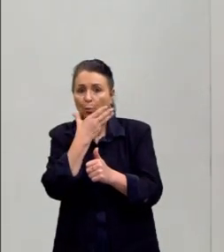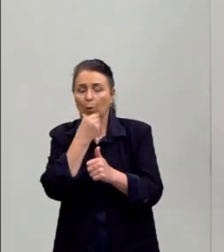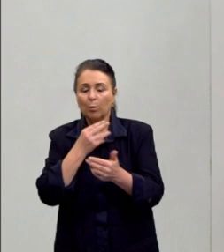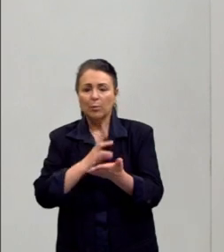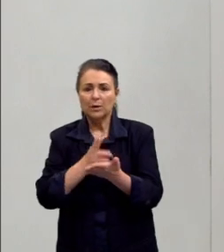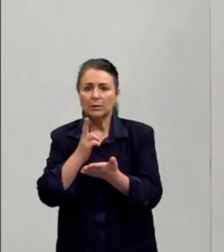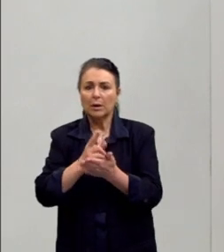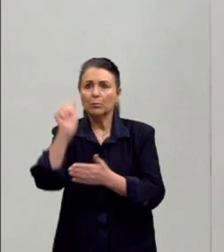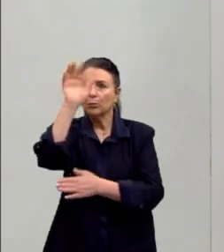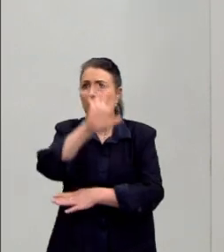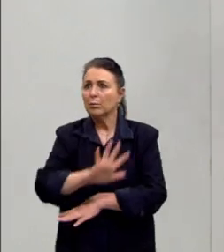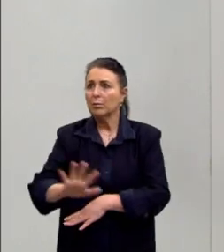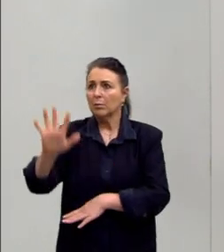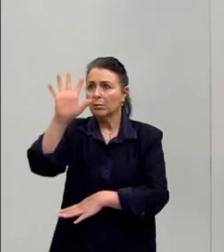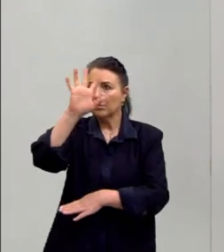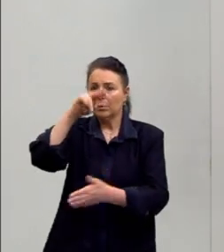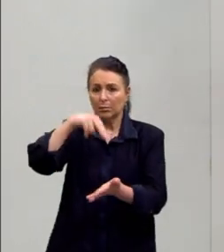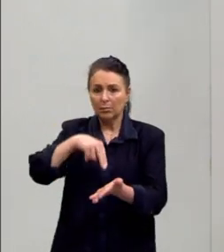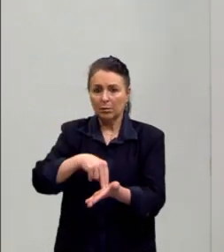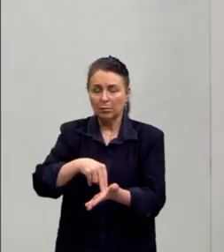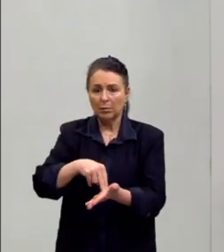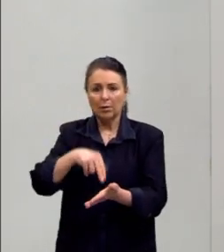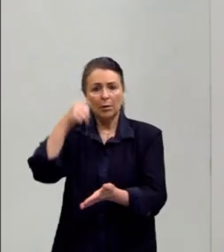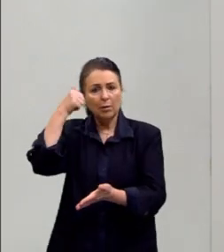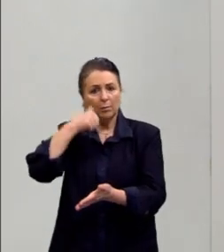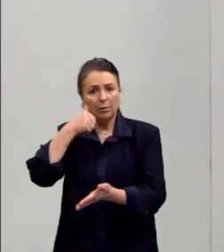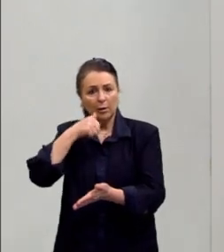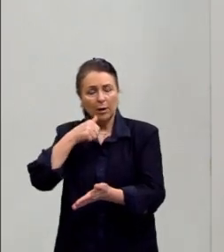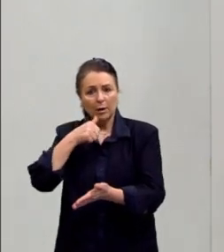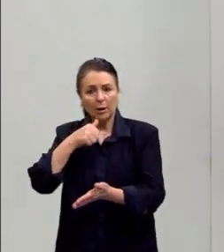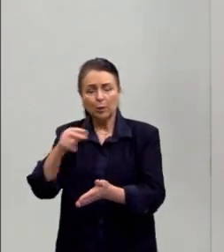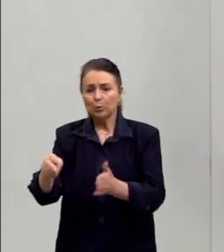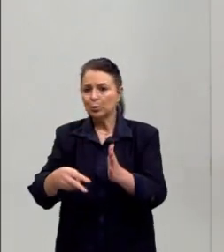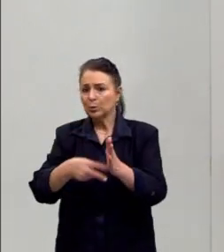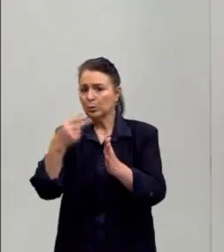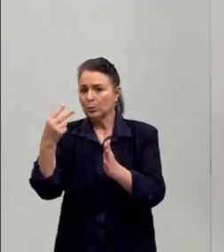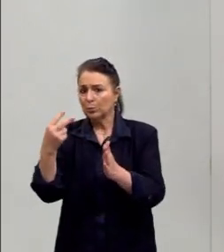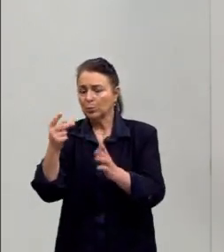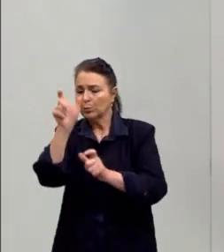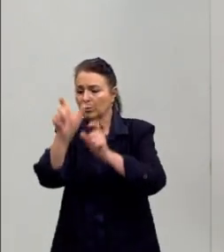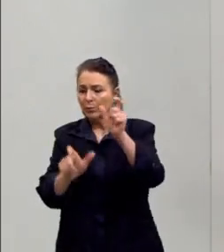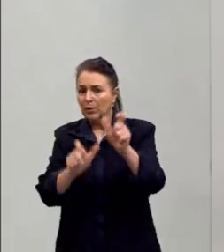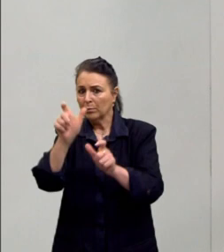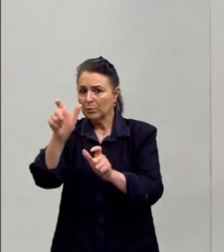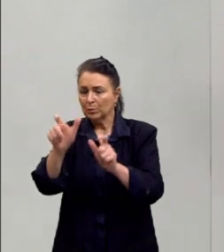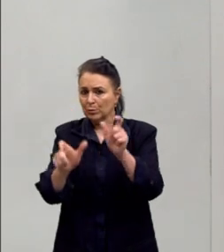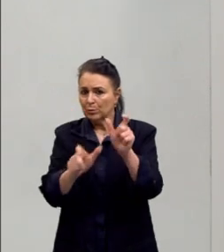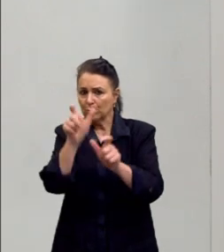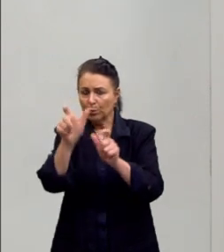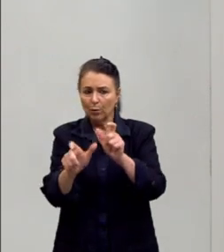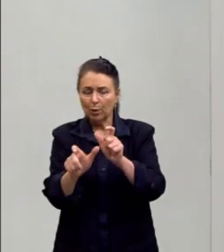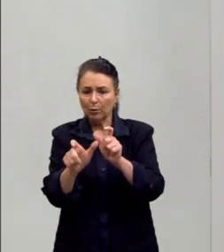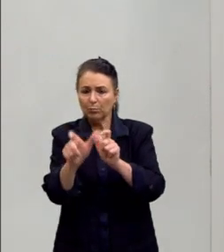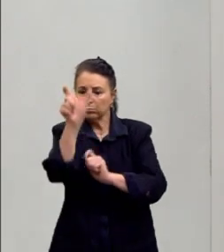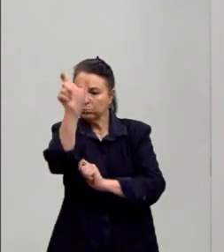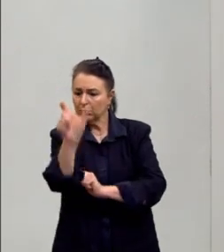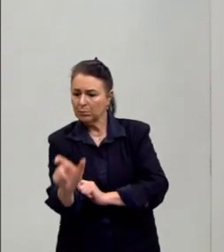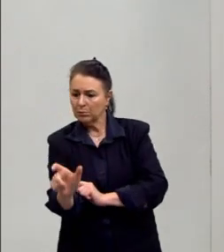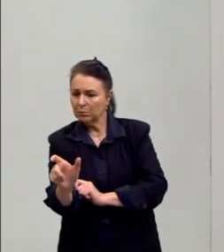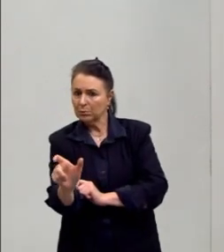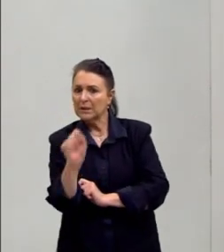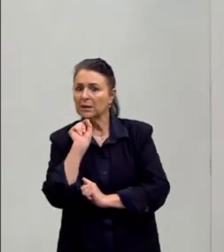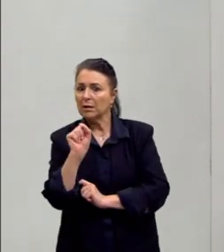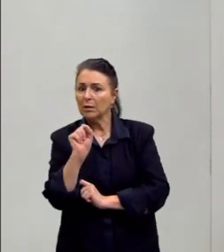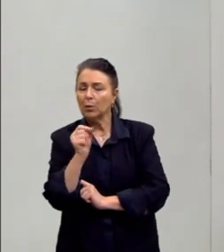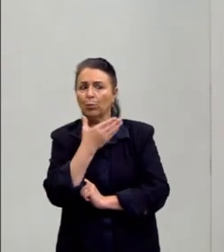E a mulher, então, seria o segundo sexo. O homem seria o primeiro. Quando a gente fala pessoa, sujeito, a gente sempre evoca um homem.